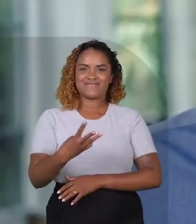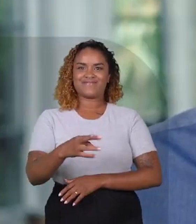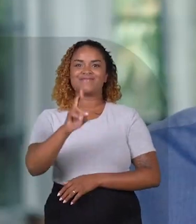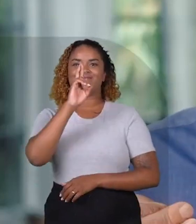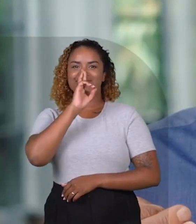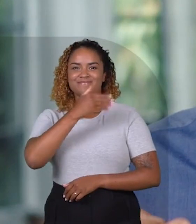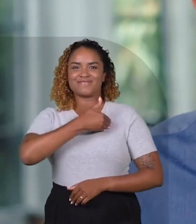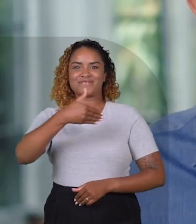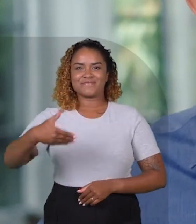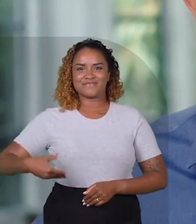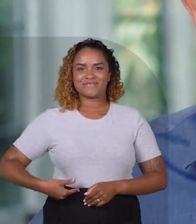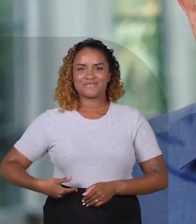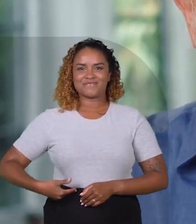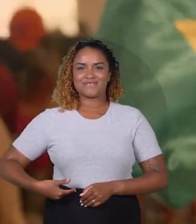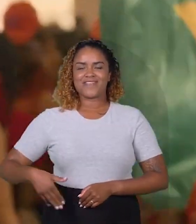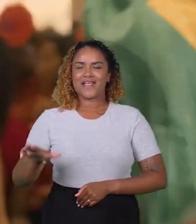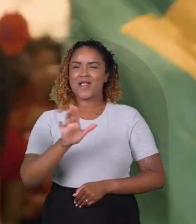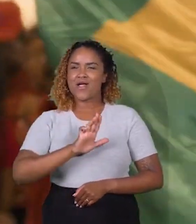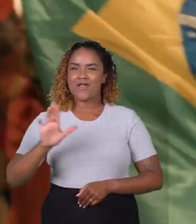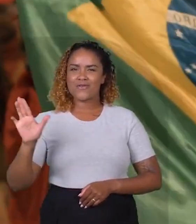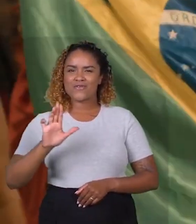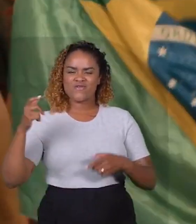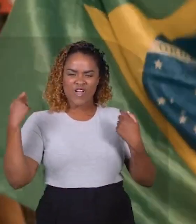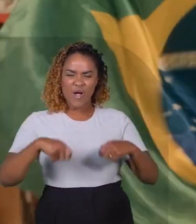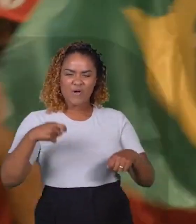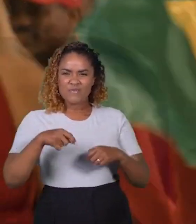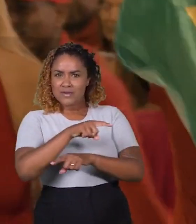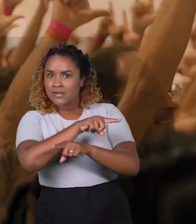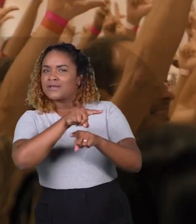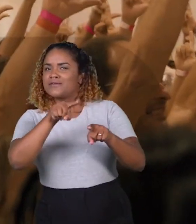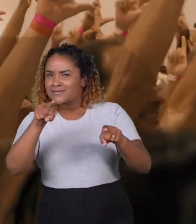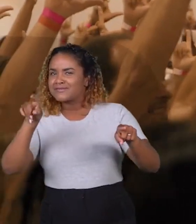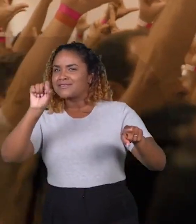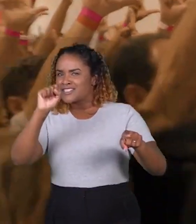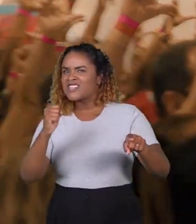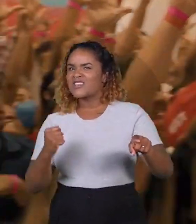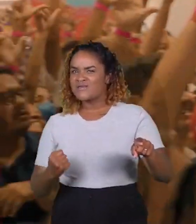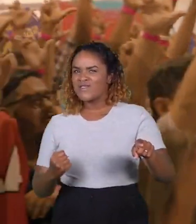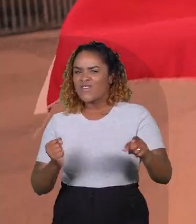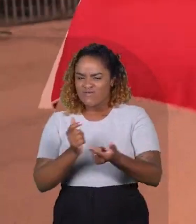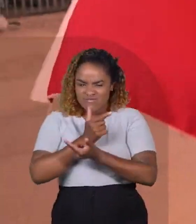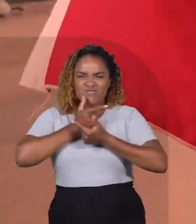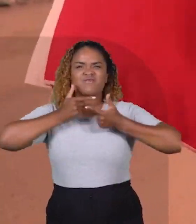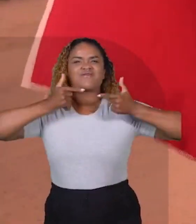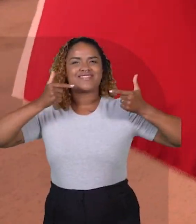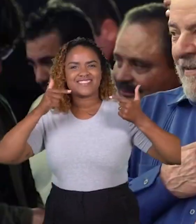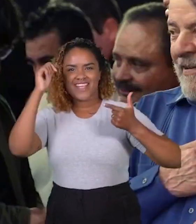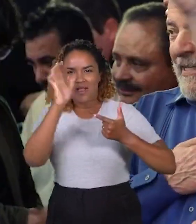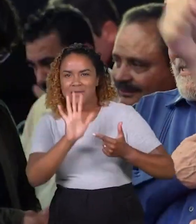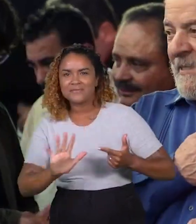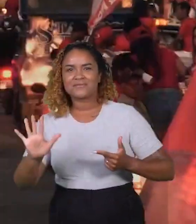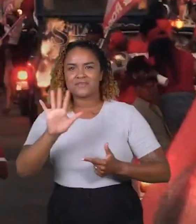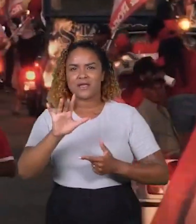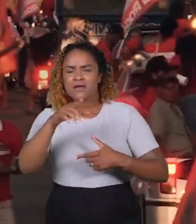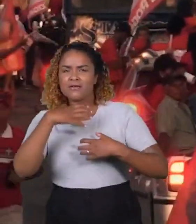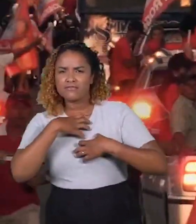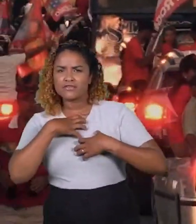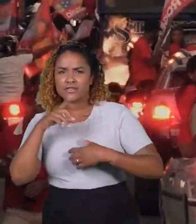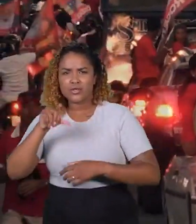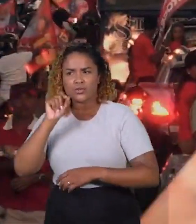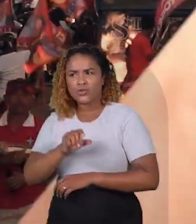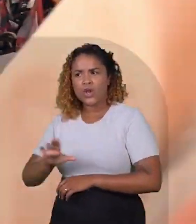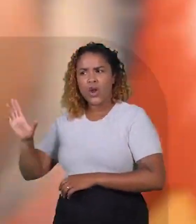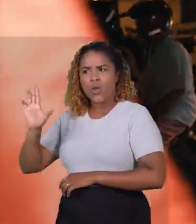Vote 13. Vote Rogério, governador. O Lula vai precisar de Sergipe para o Brasil voltar a sorrir. Pense bem, faz